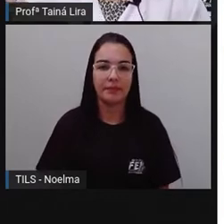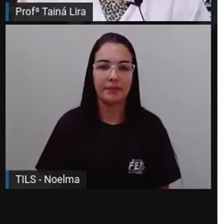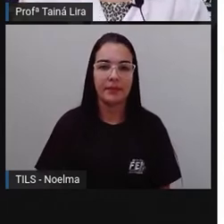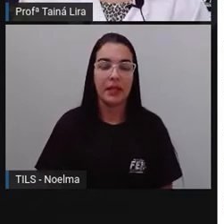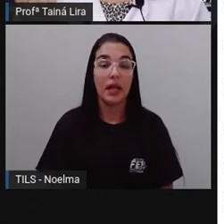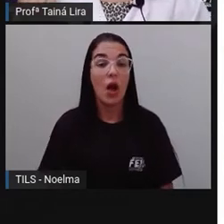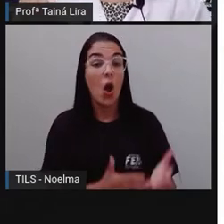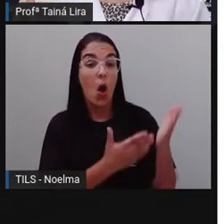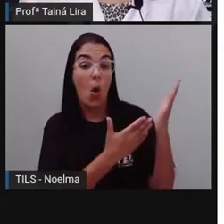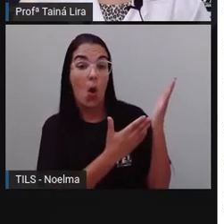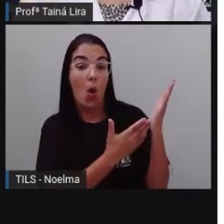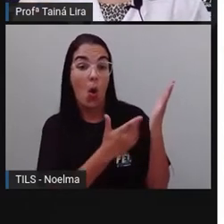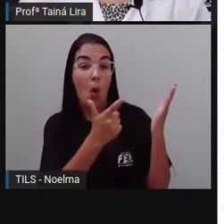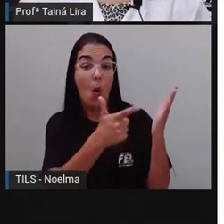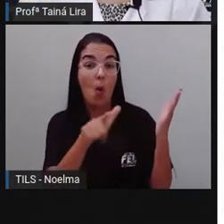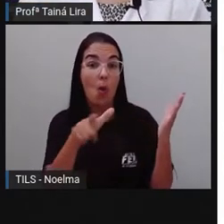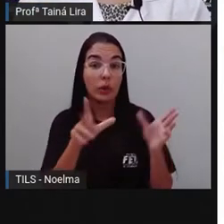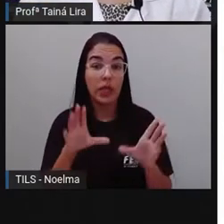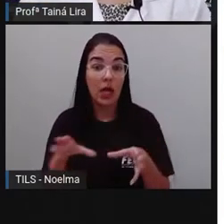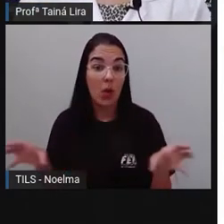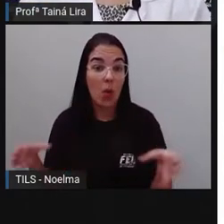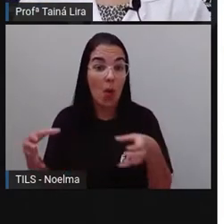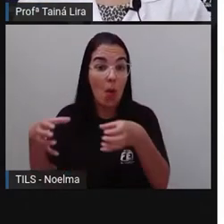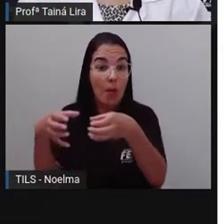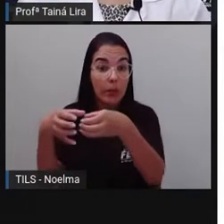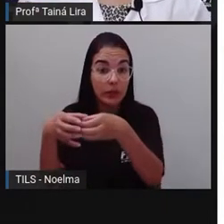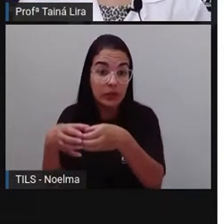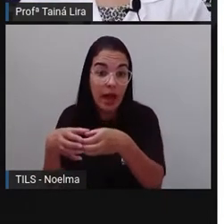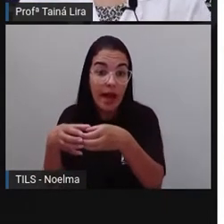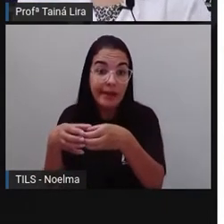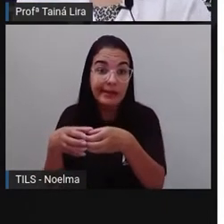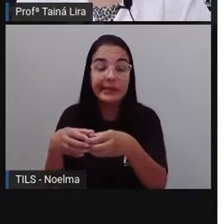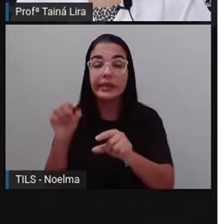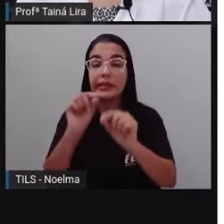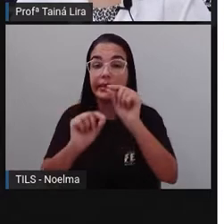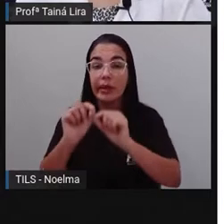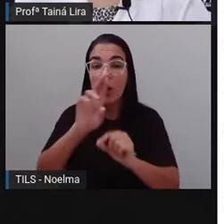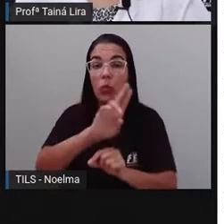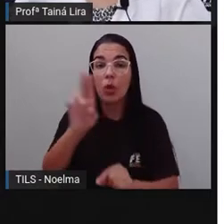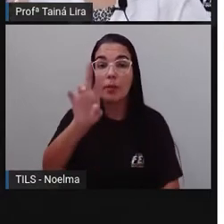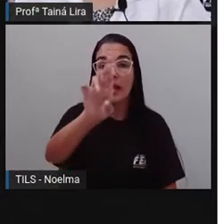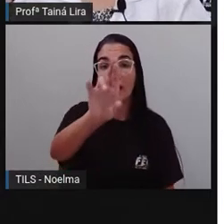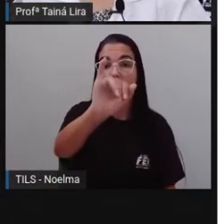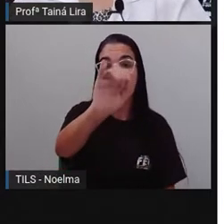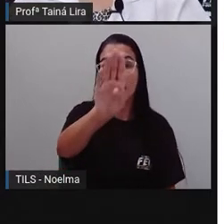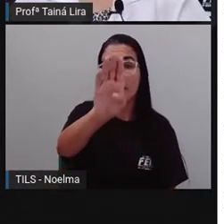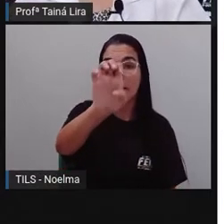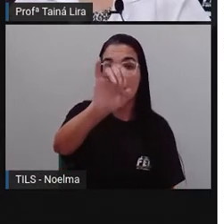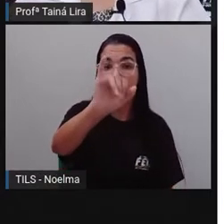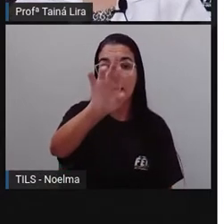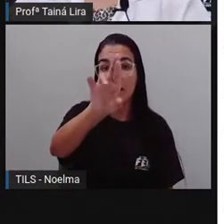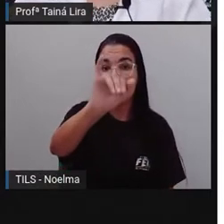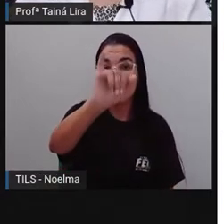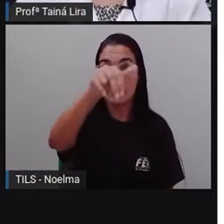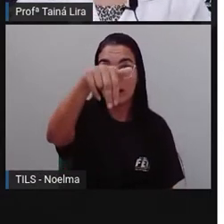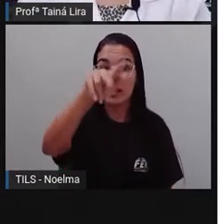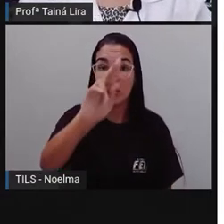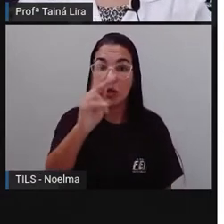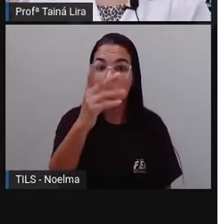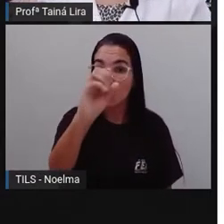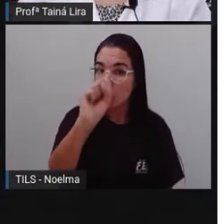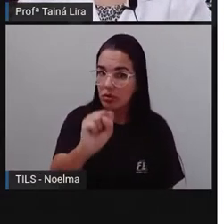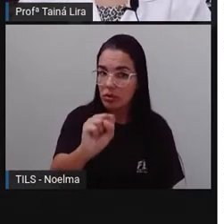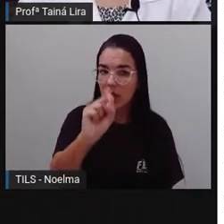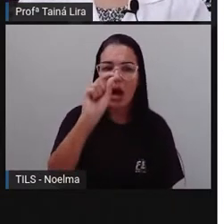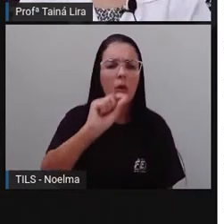Olha lá, nós também temos, né, as pessoas que são chamadas de ribeirinhos, tá? Pró,